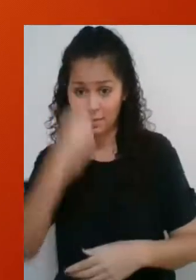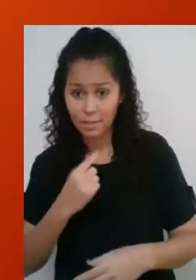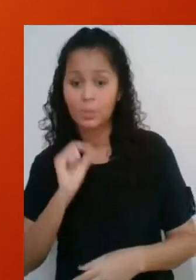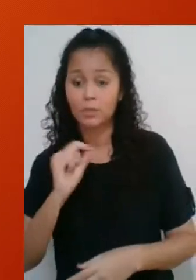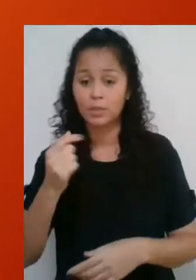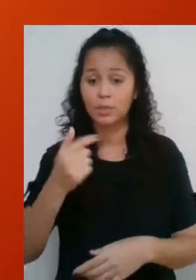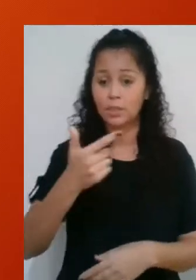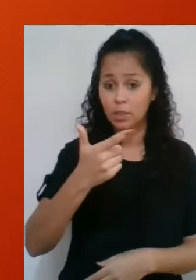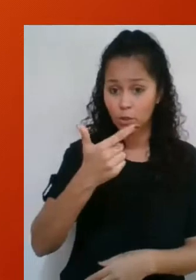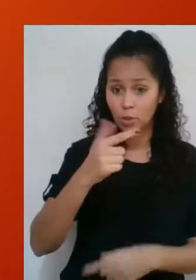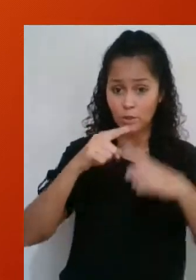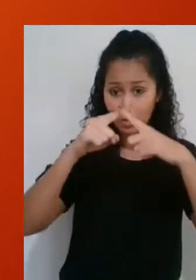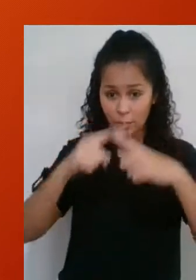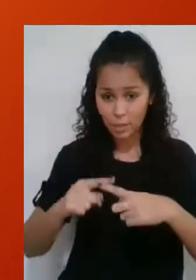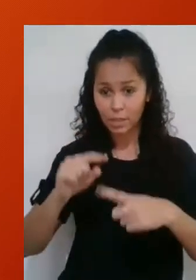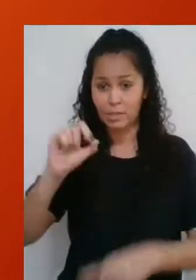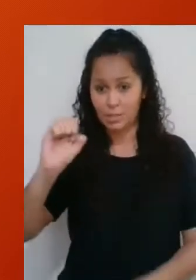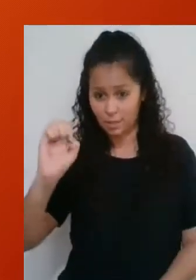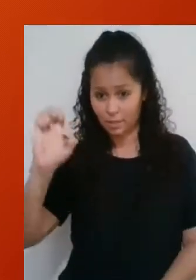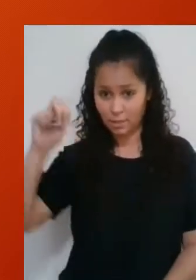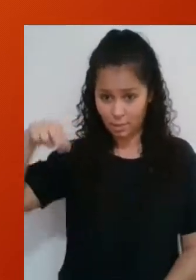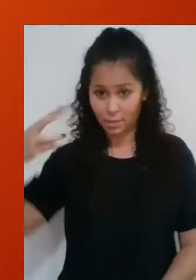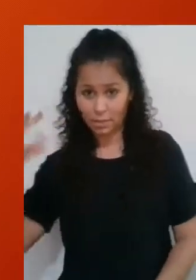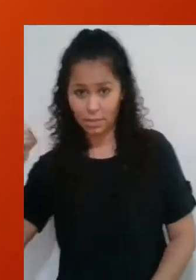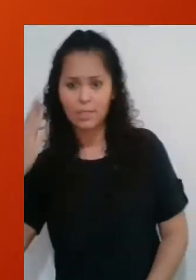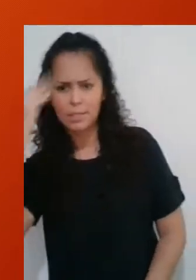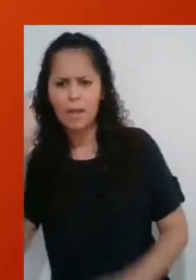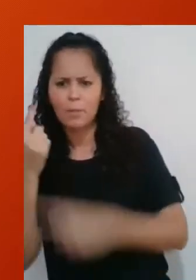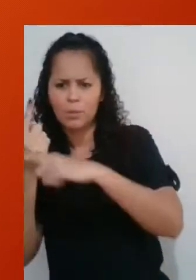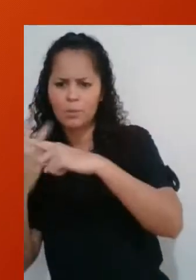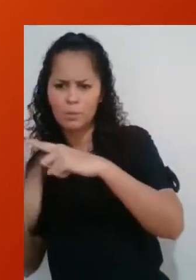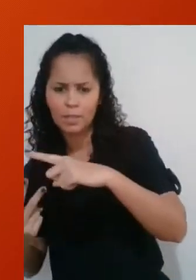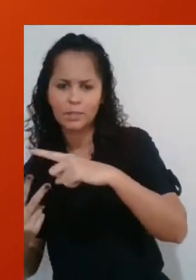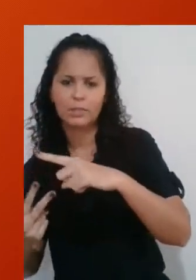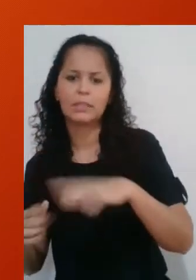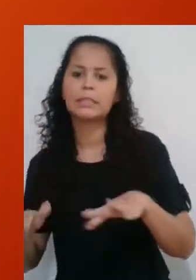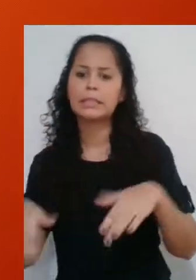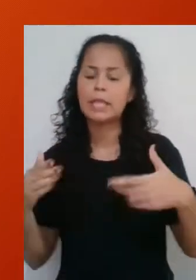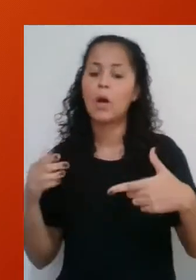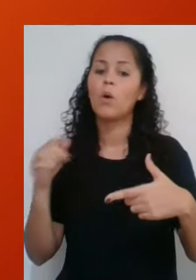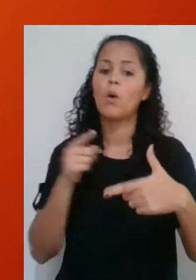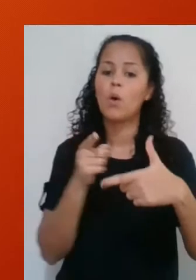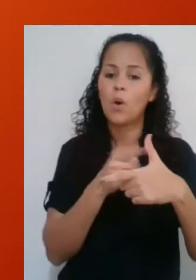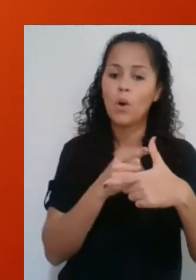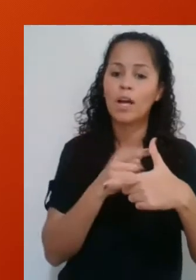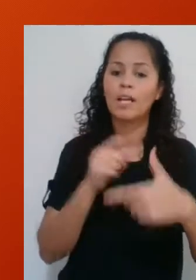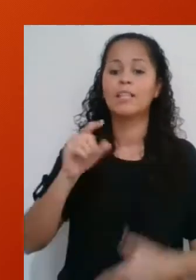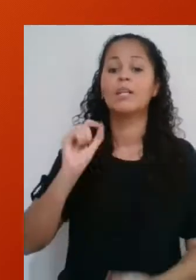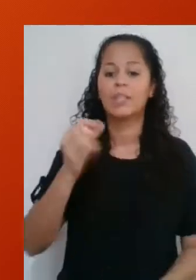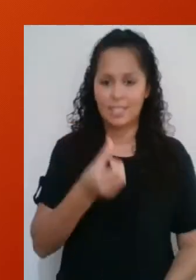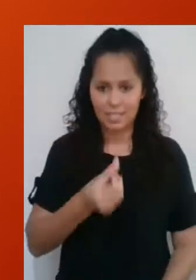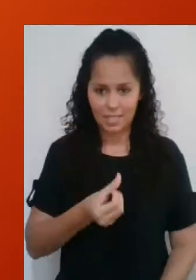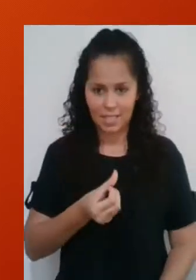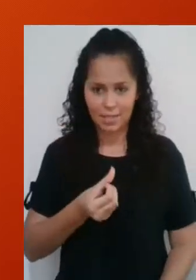figura corresponderá a 12 vezes o seno de 30. E como nós sabemos que o seno de 30 é meio, o tamanho daquele cateto